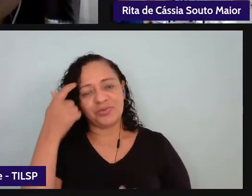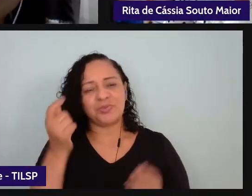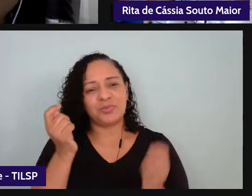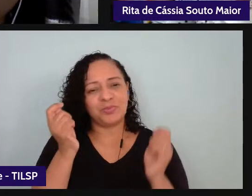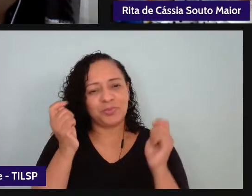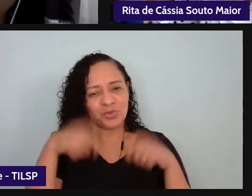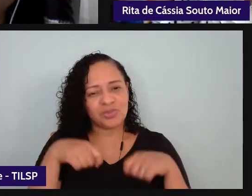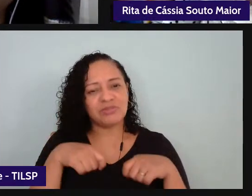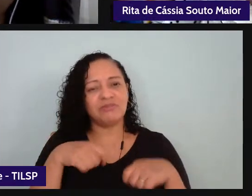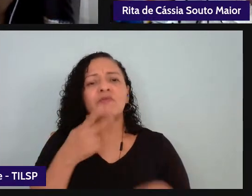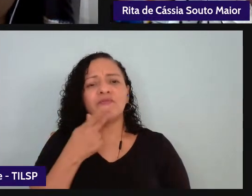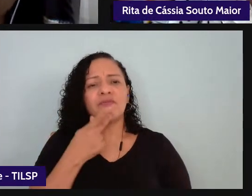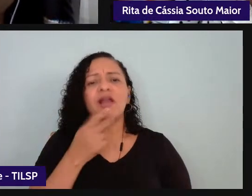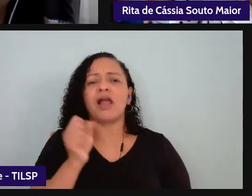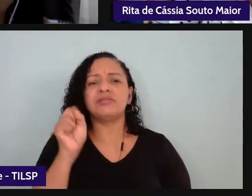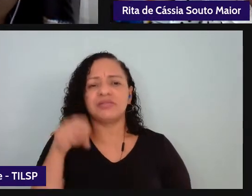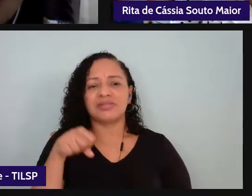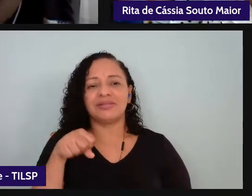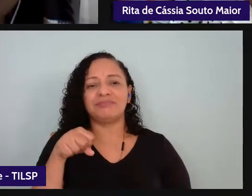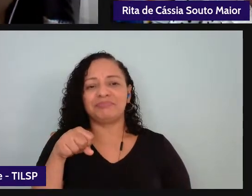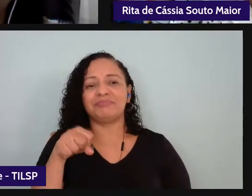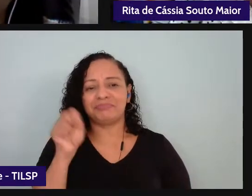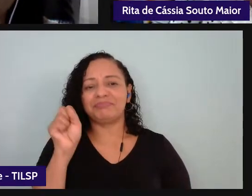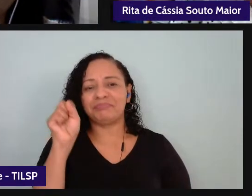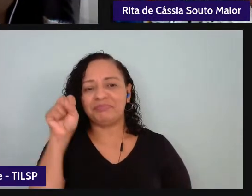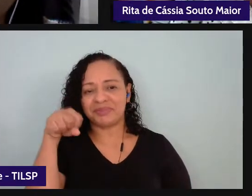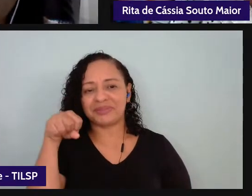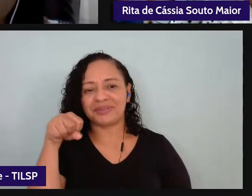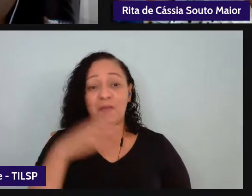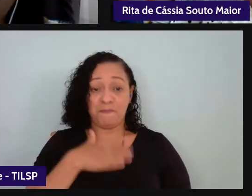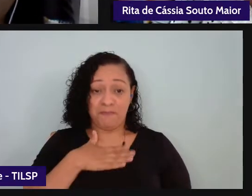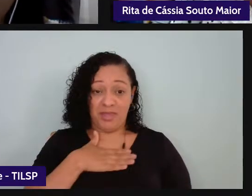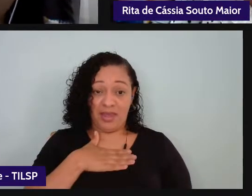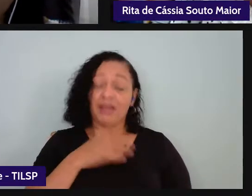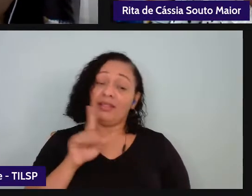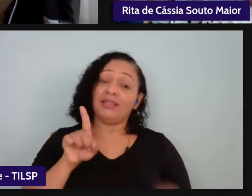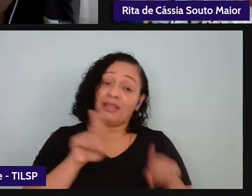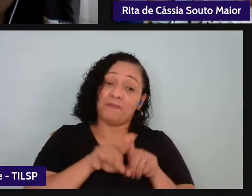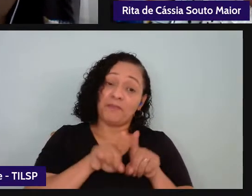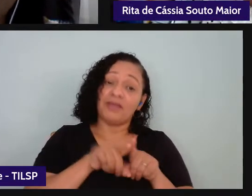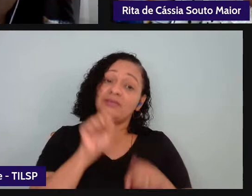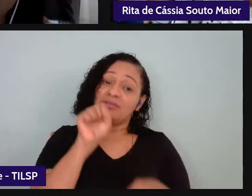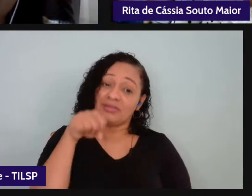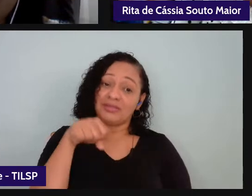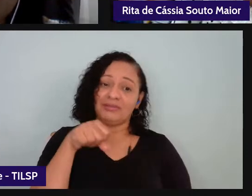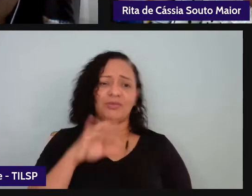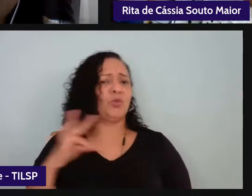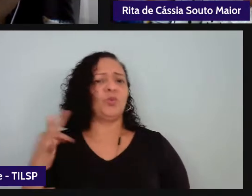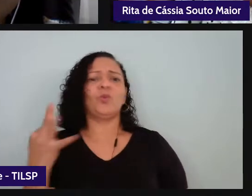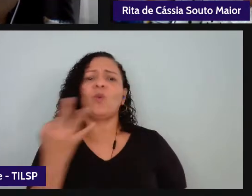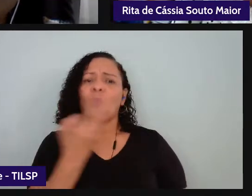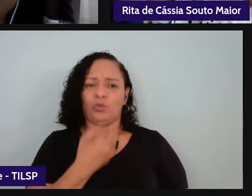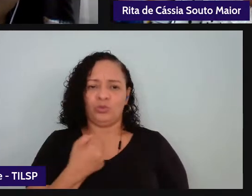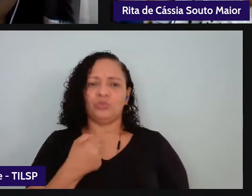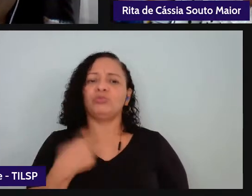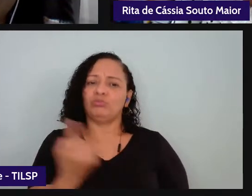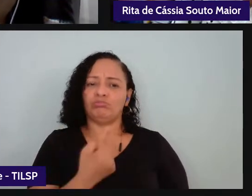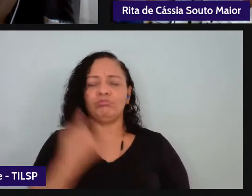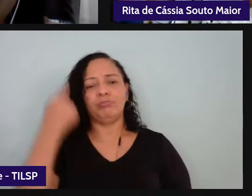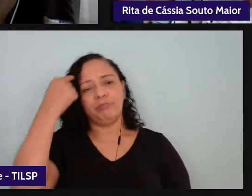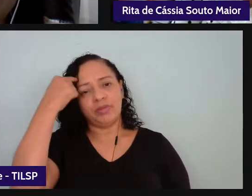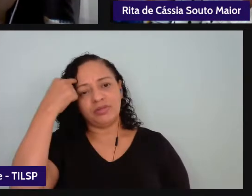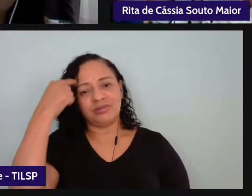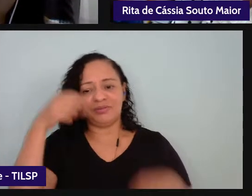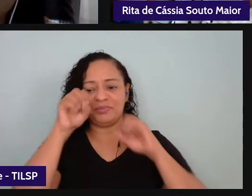afirmação né da sua parte uma afirmação da minha parte também eu acho que de todos nós que pensamos educação